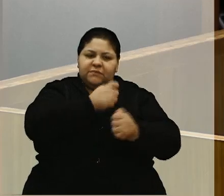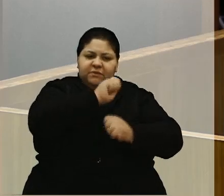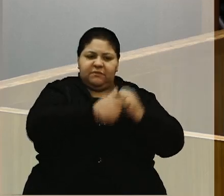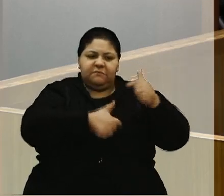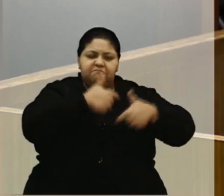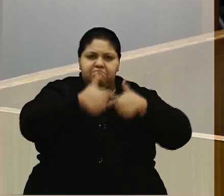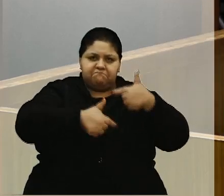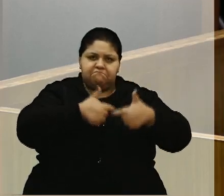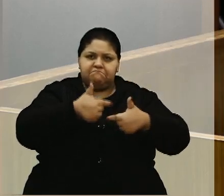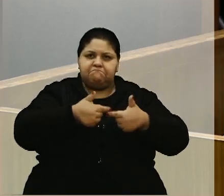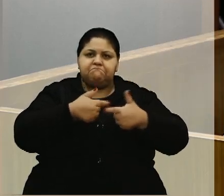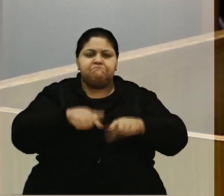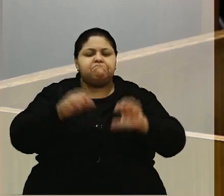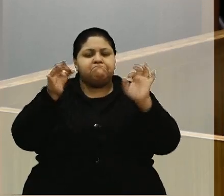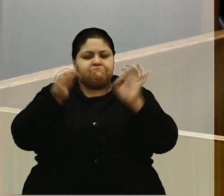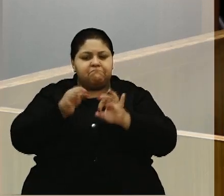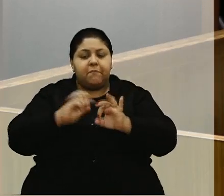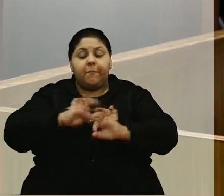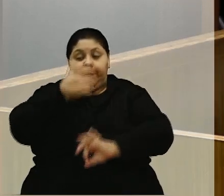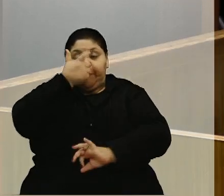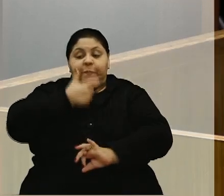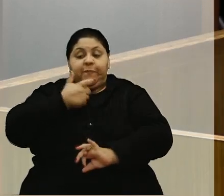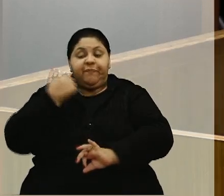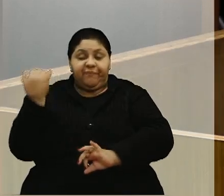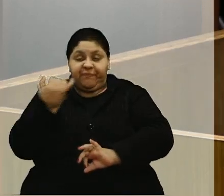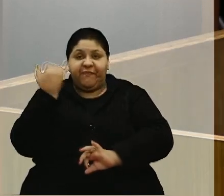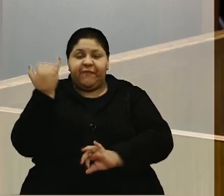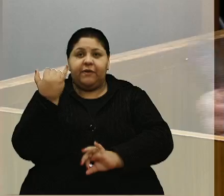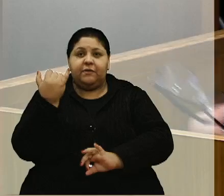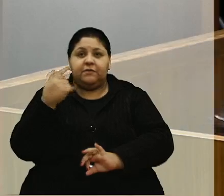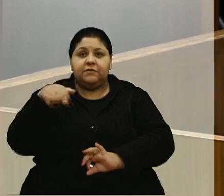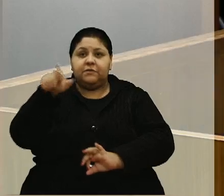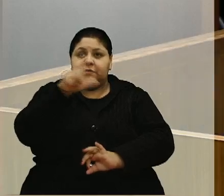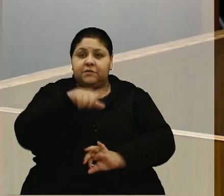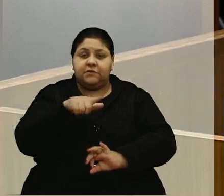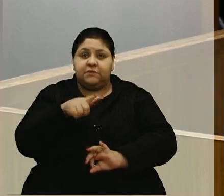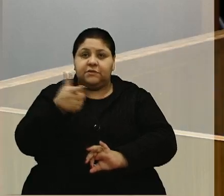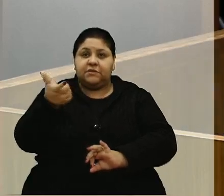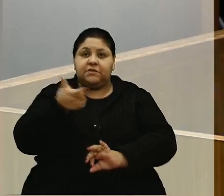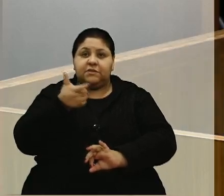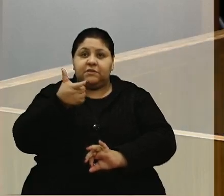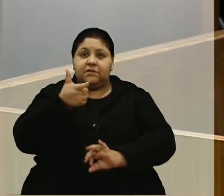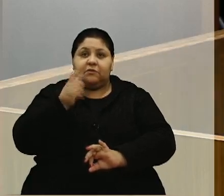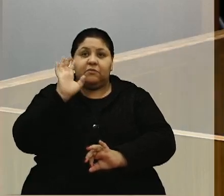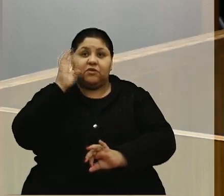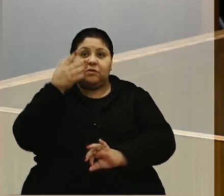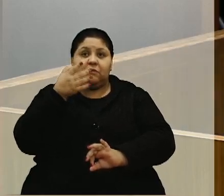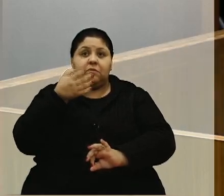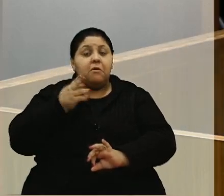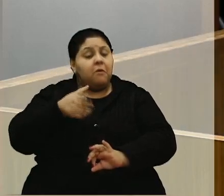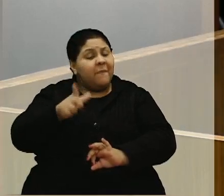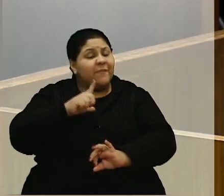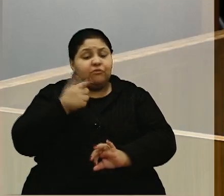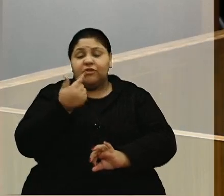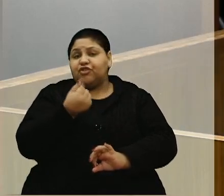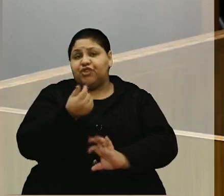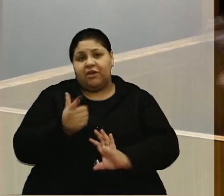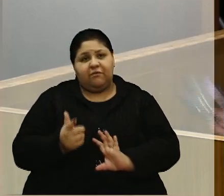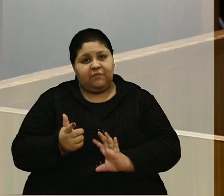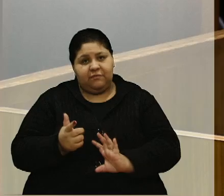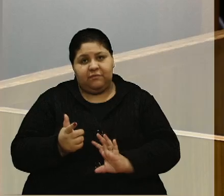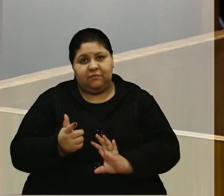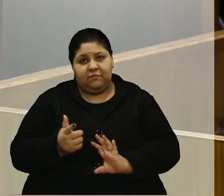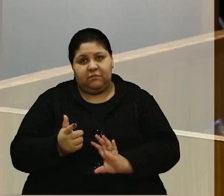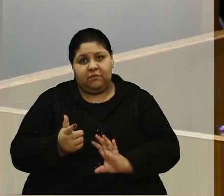está indo muito bem. Eu acho importante quando a gente busca uma saída, mesmo não tendo recursos, né? Uma